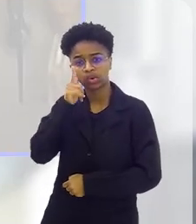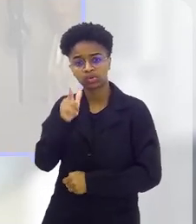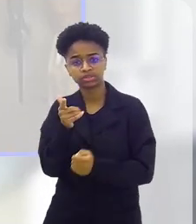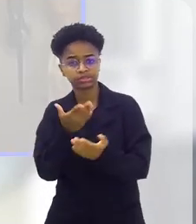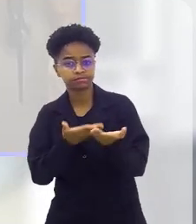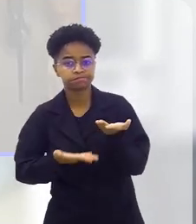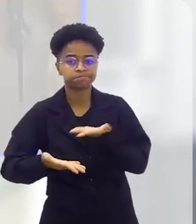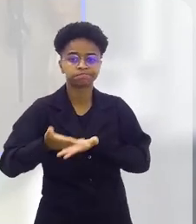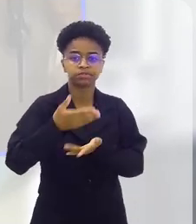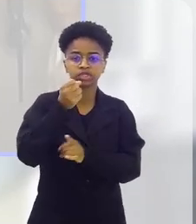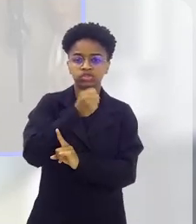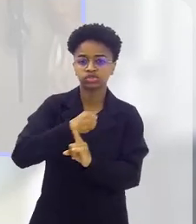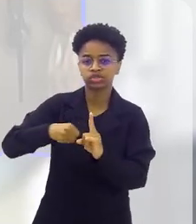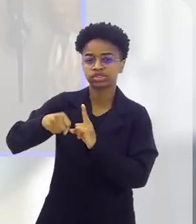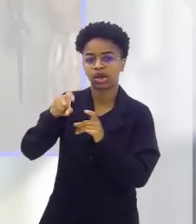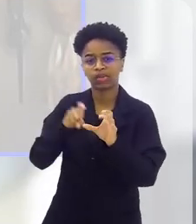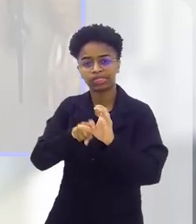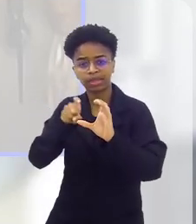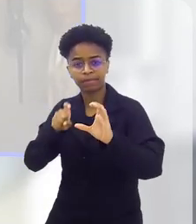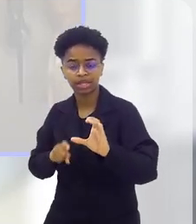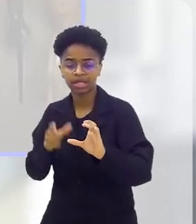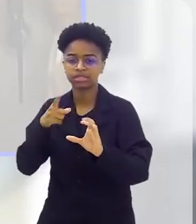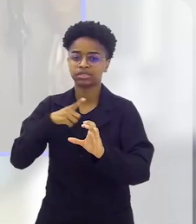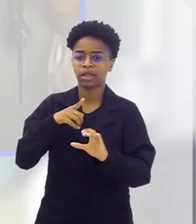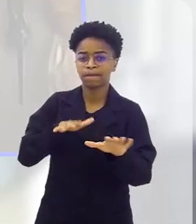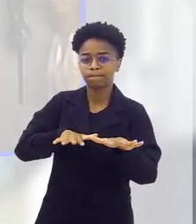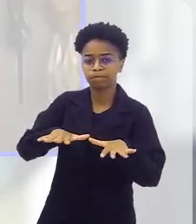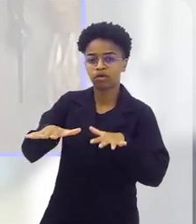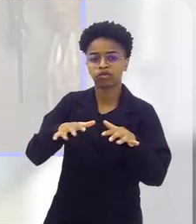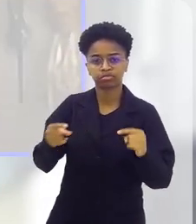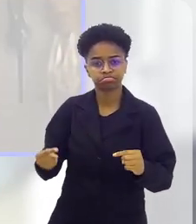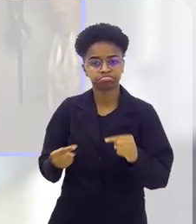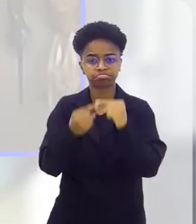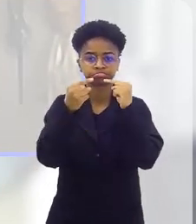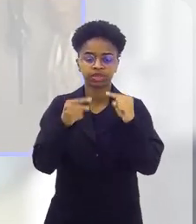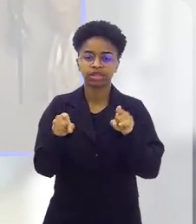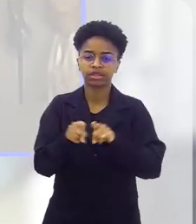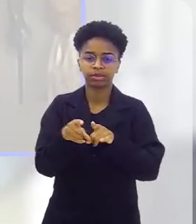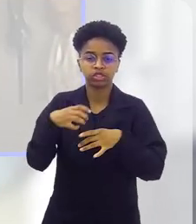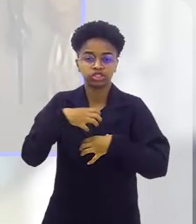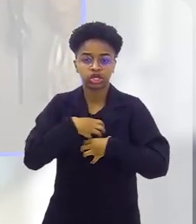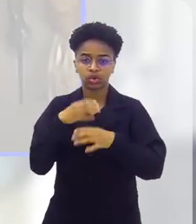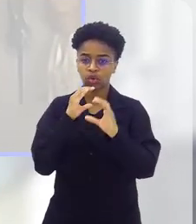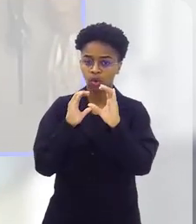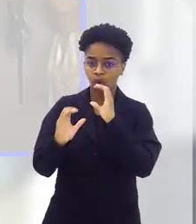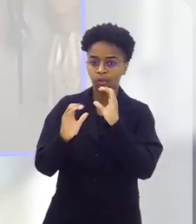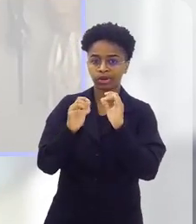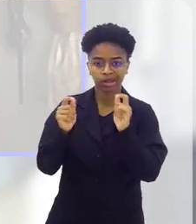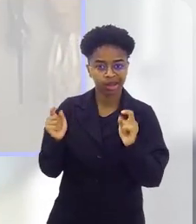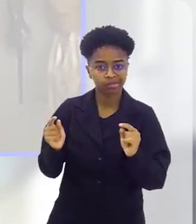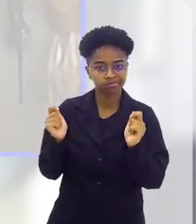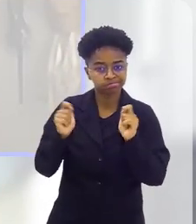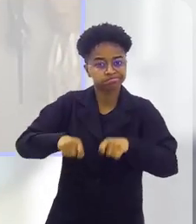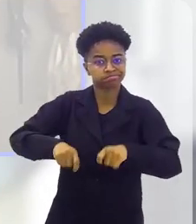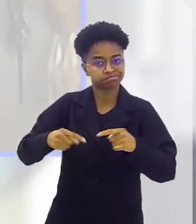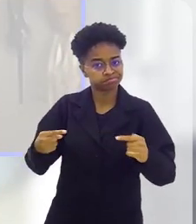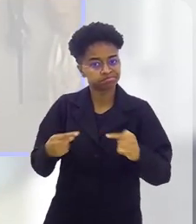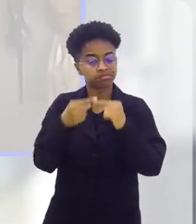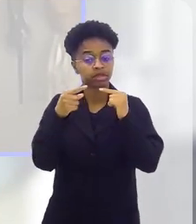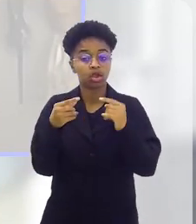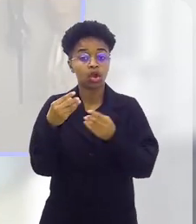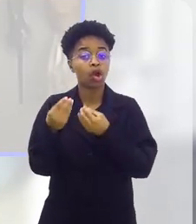social, independente, com uma motricidade adequada, com uma forma de se comunicar adequada,